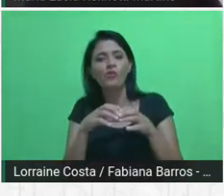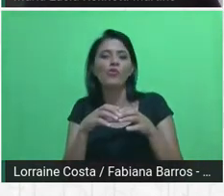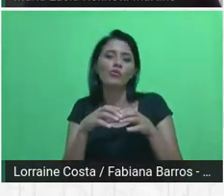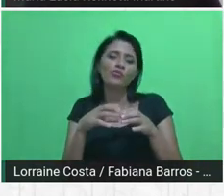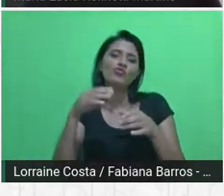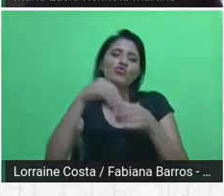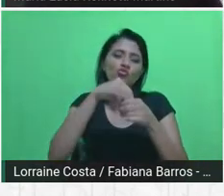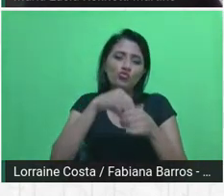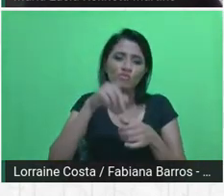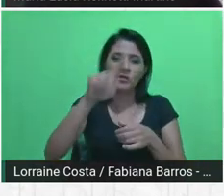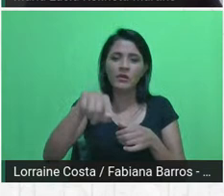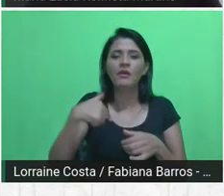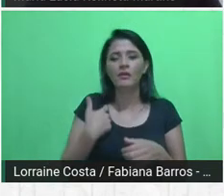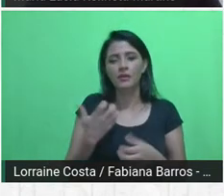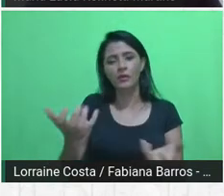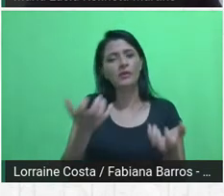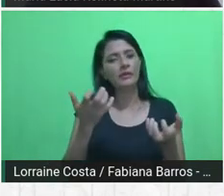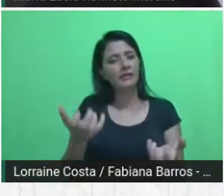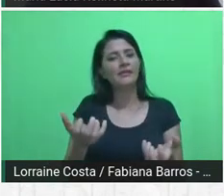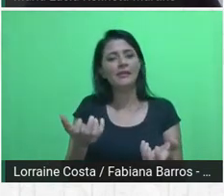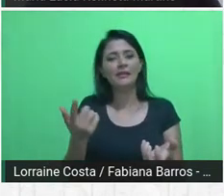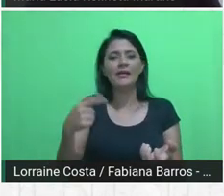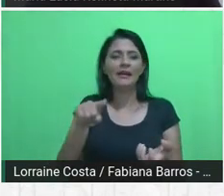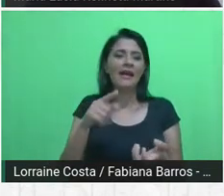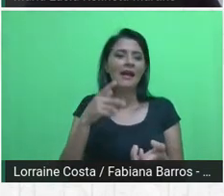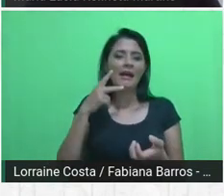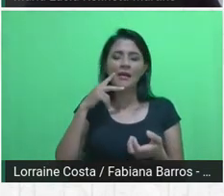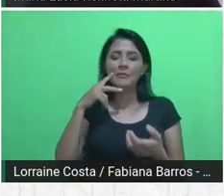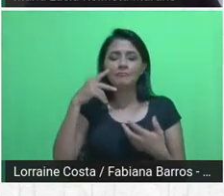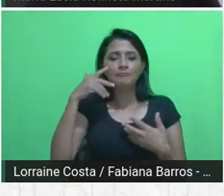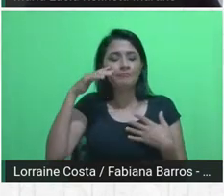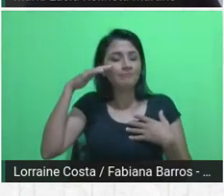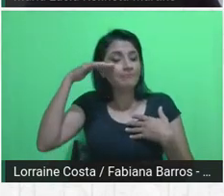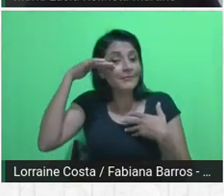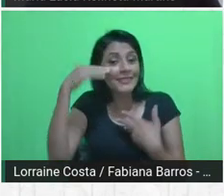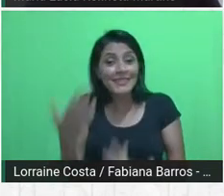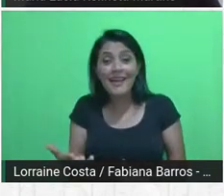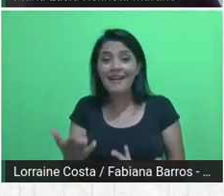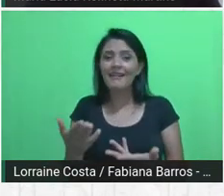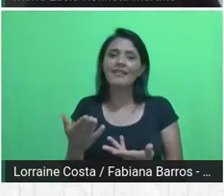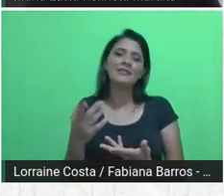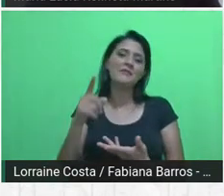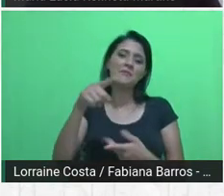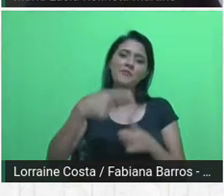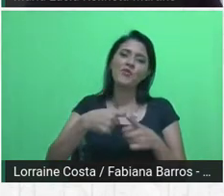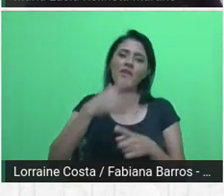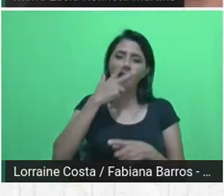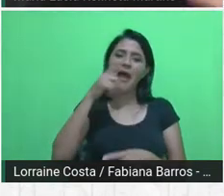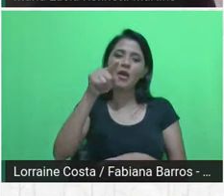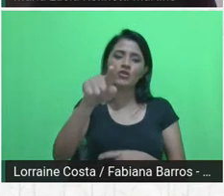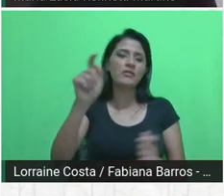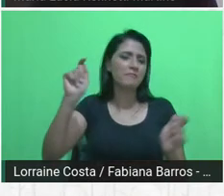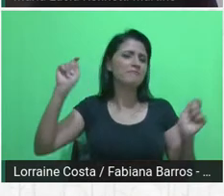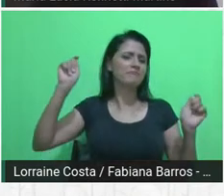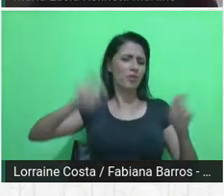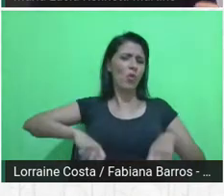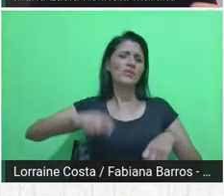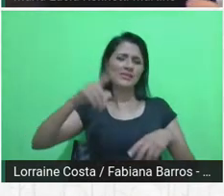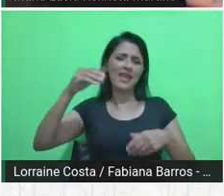eu queria saudar imensamente, porque eu acho que ele consegue agregar